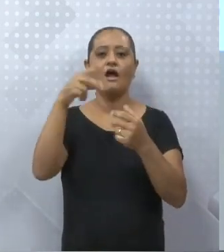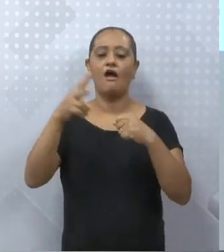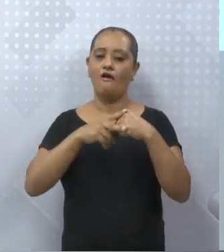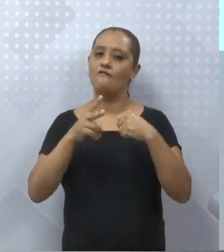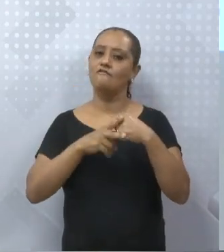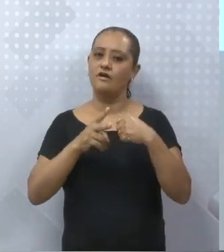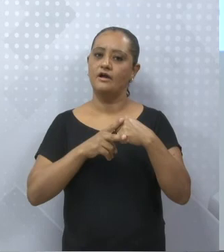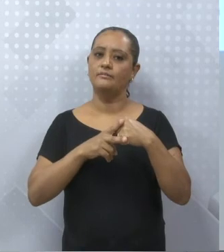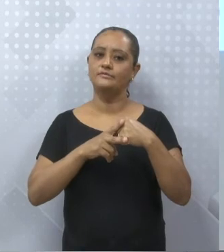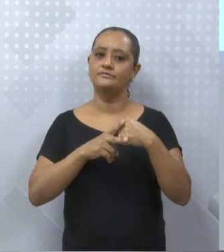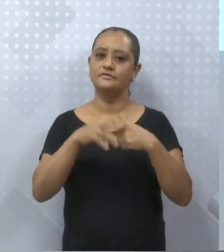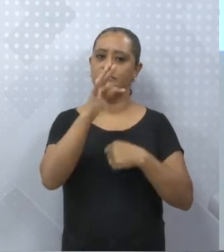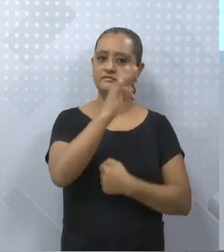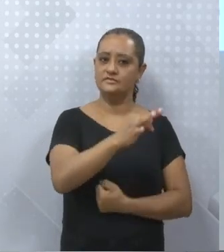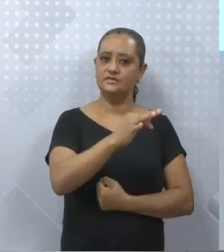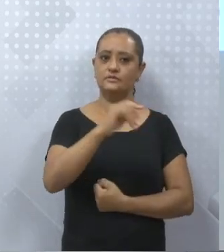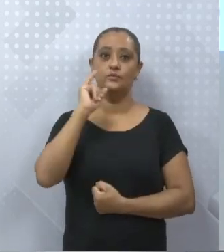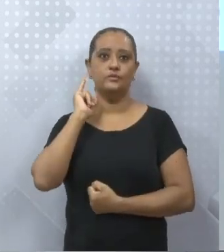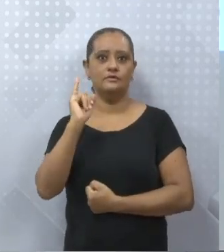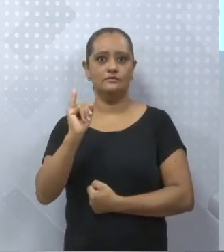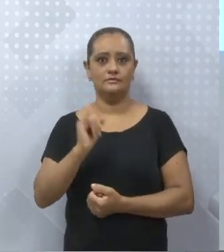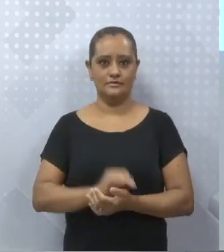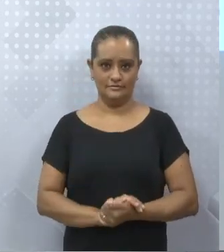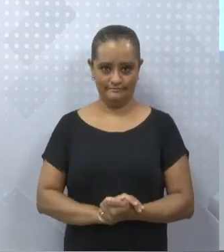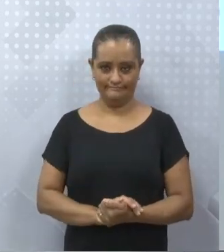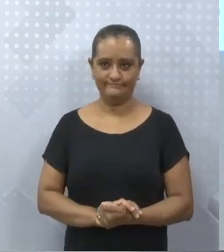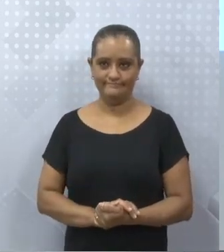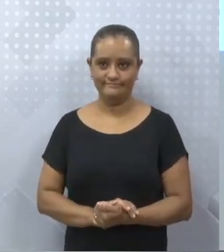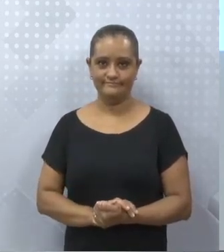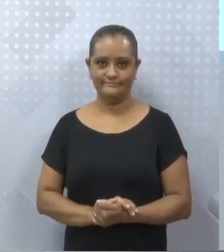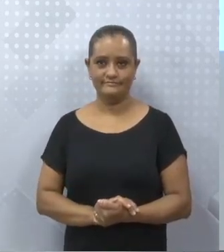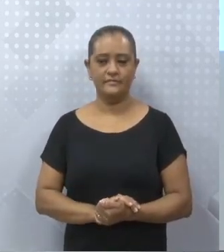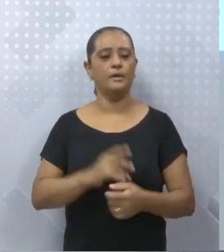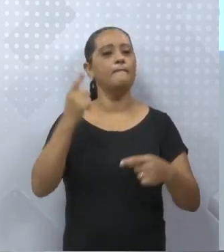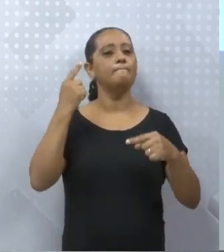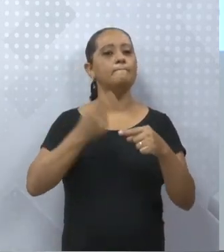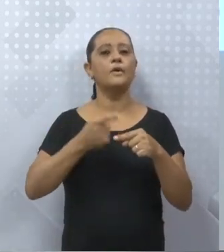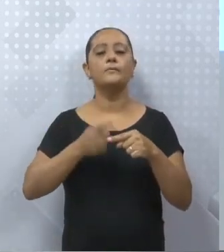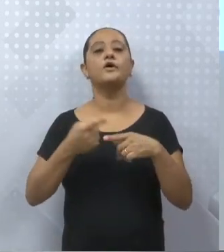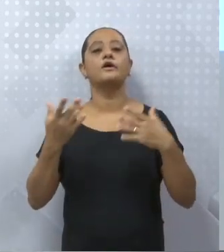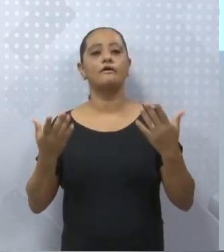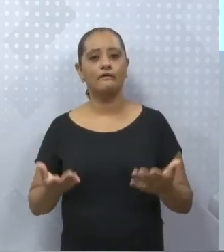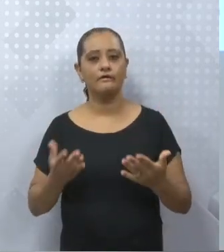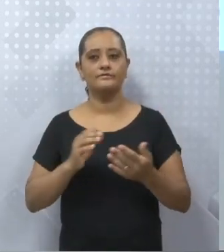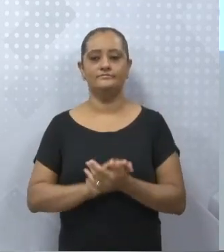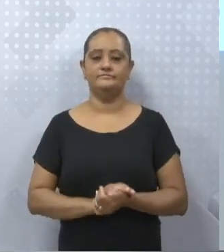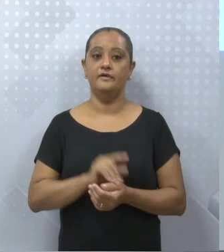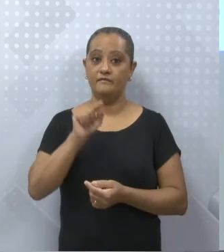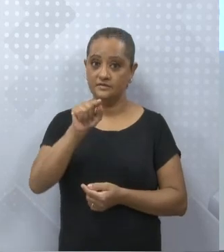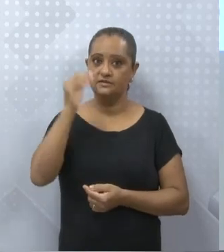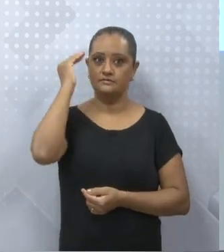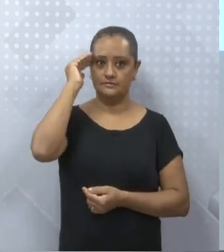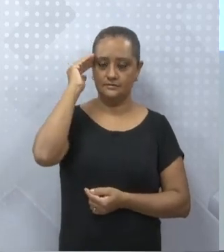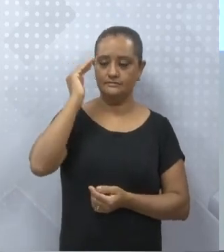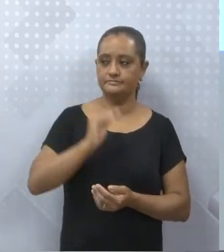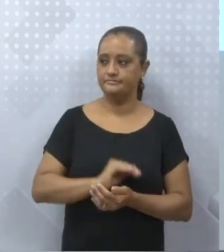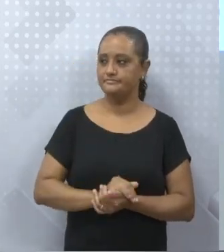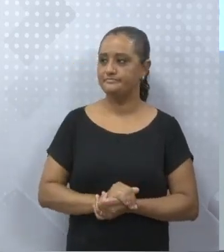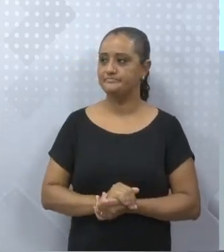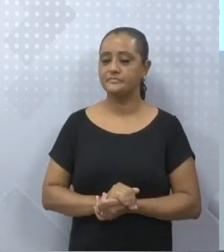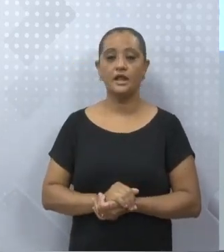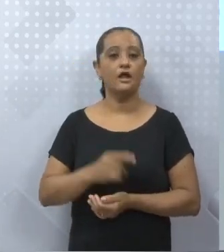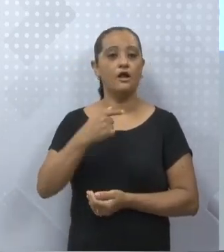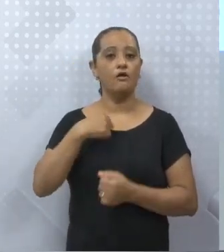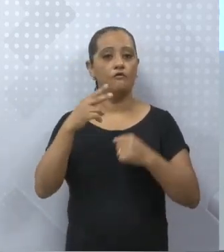indireto. É um verbo transitivo indireto. Por quê? Vamos lá entendendo. O verbo transitivo